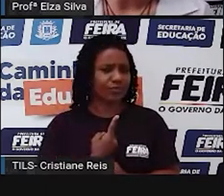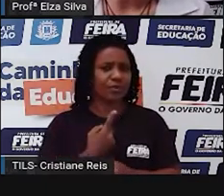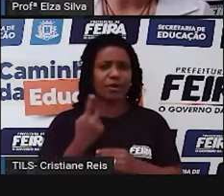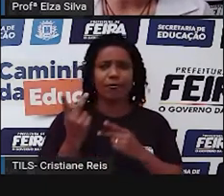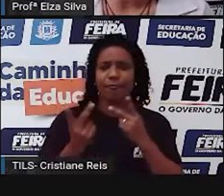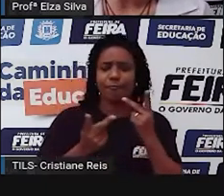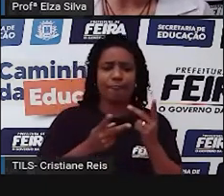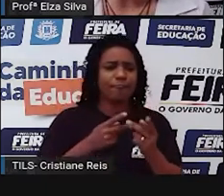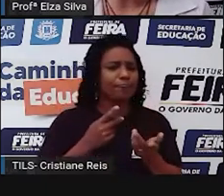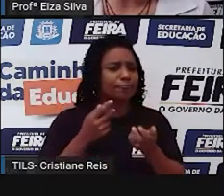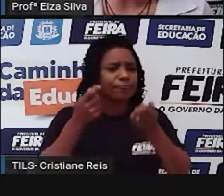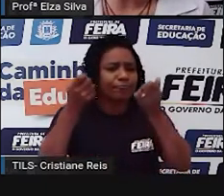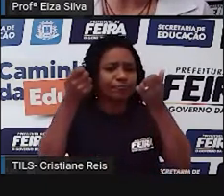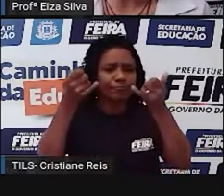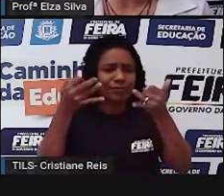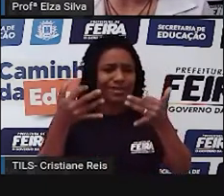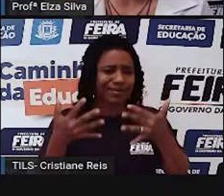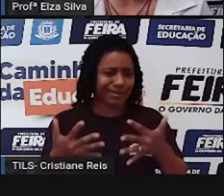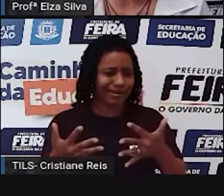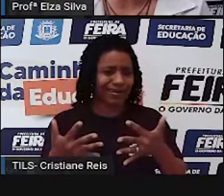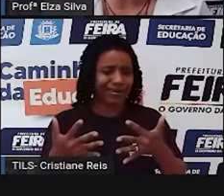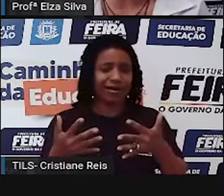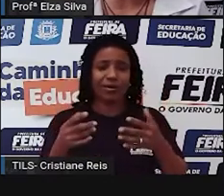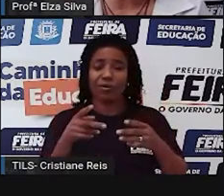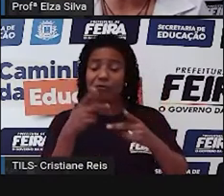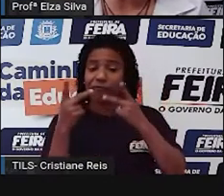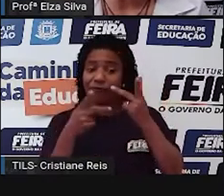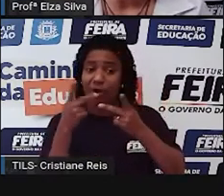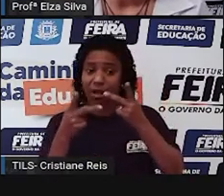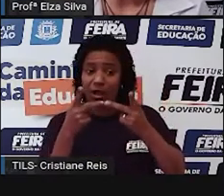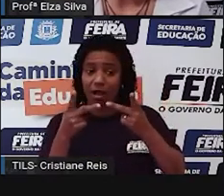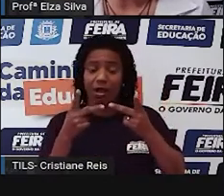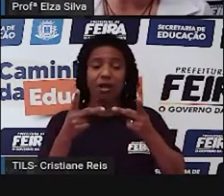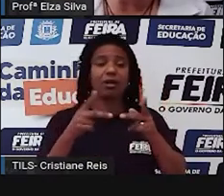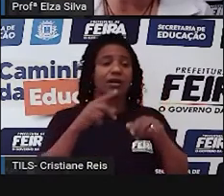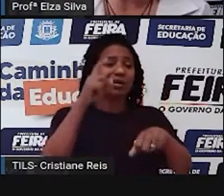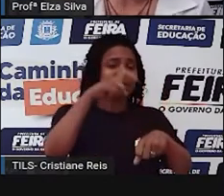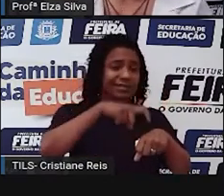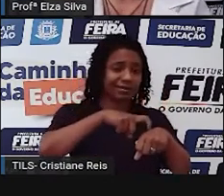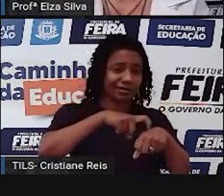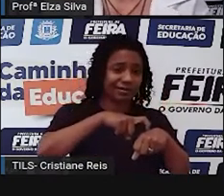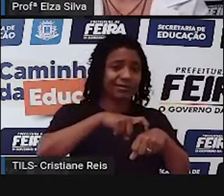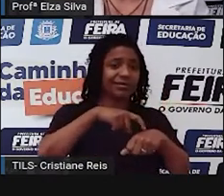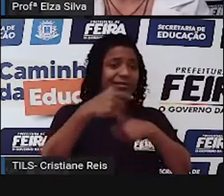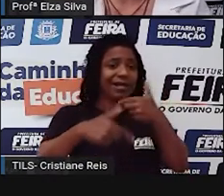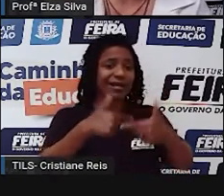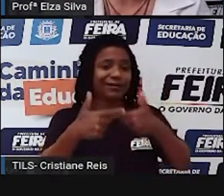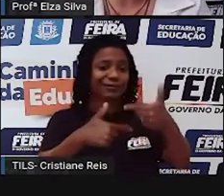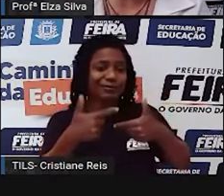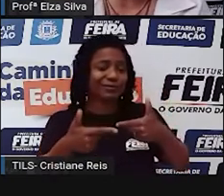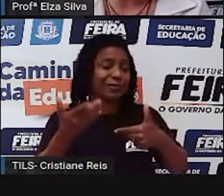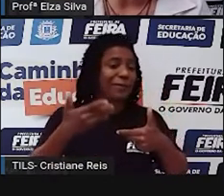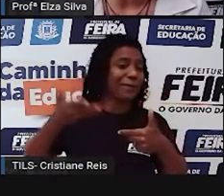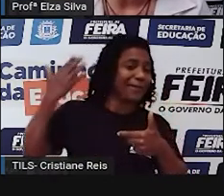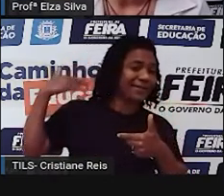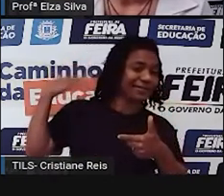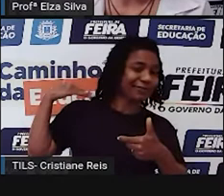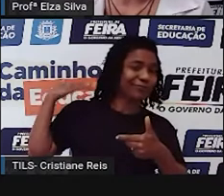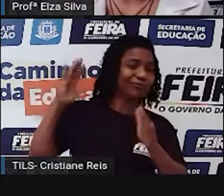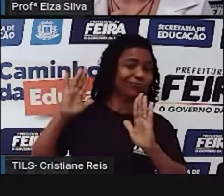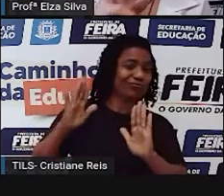falar sobre ações que estão no passado em inglês? Não é? Quais são as estruturas da língua inglesa que nós vamos utilizar?